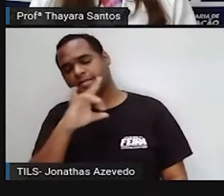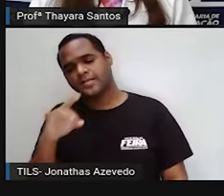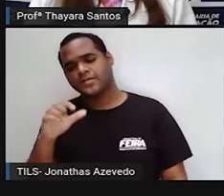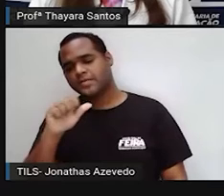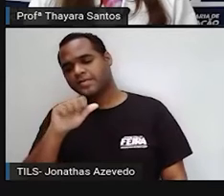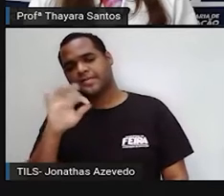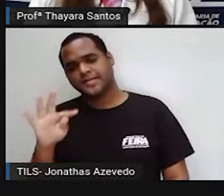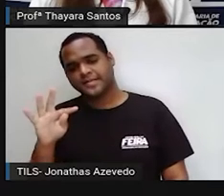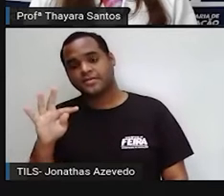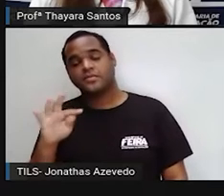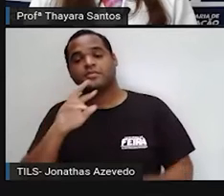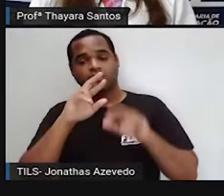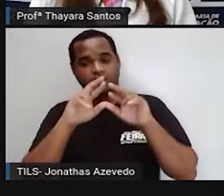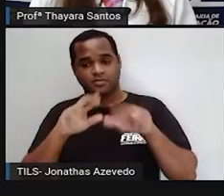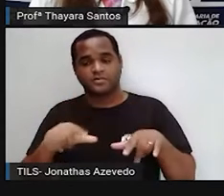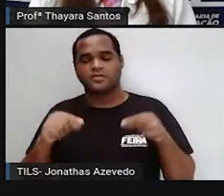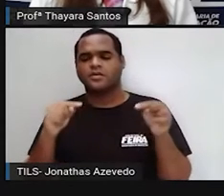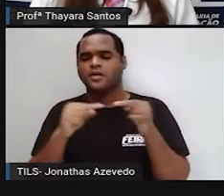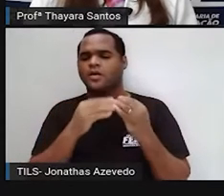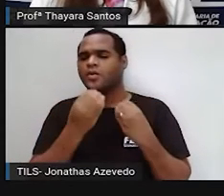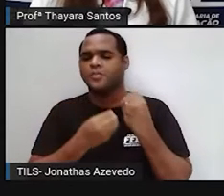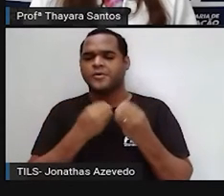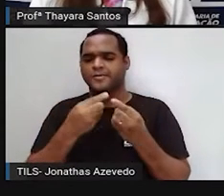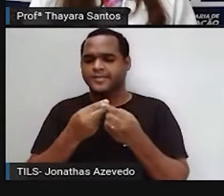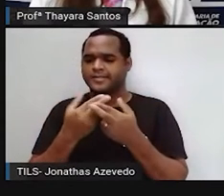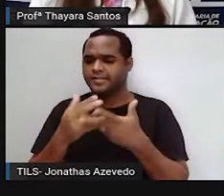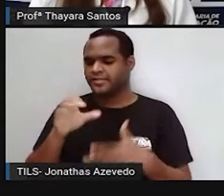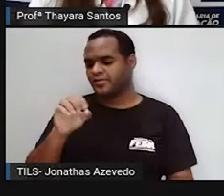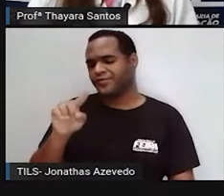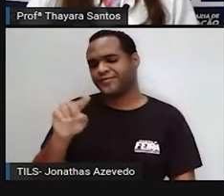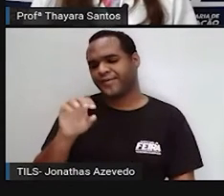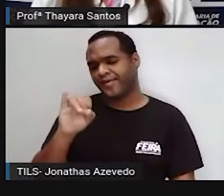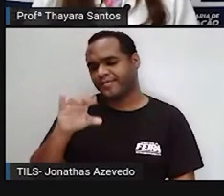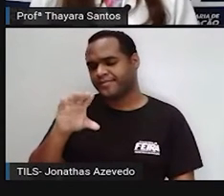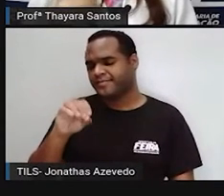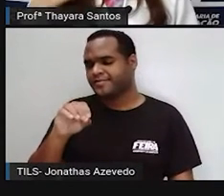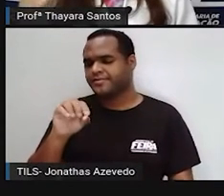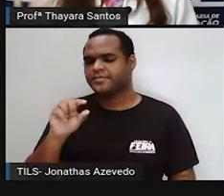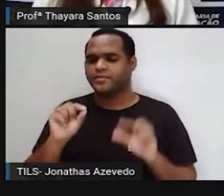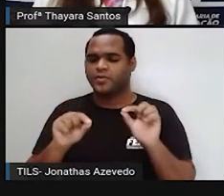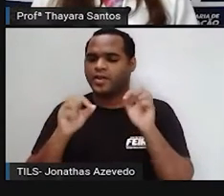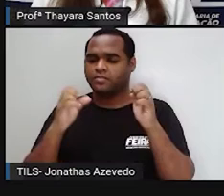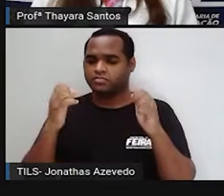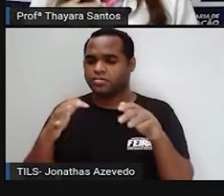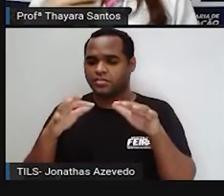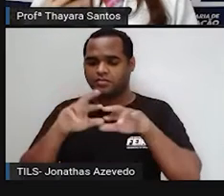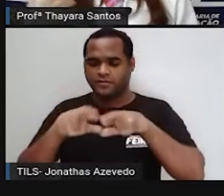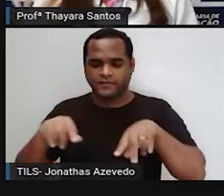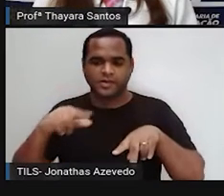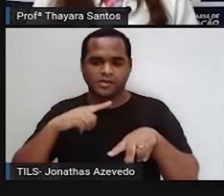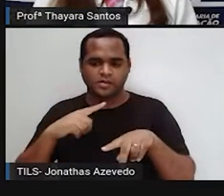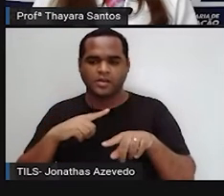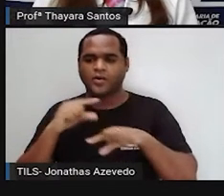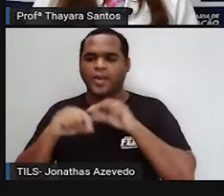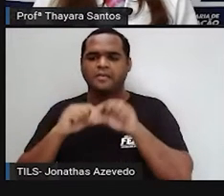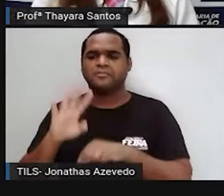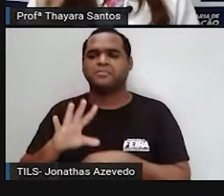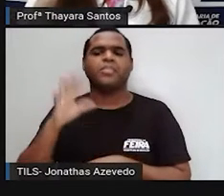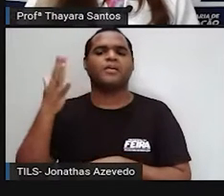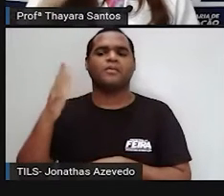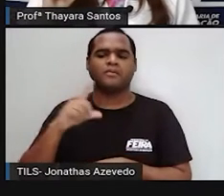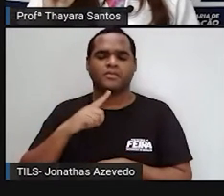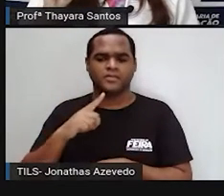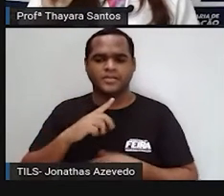atmosfera. Ela é, fica nesse gás ozônio. Só que nos últimos tempos, o que é que vem acontecendo?